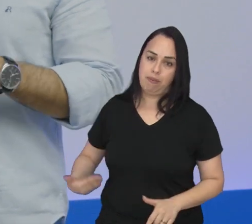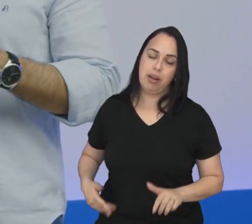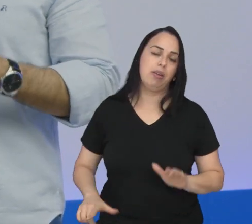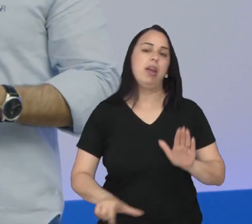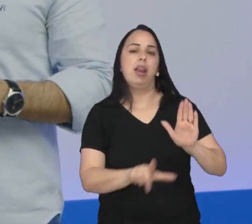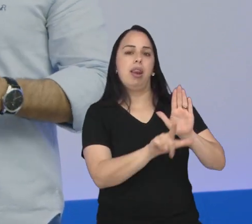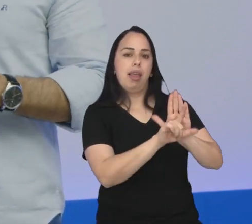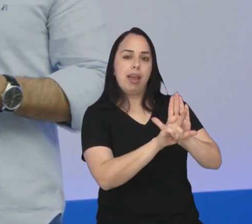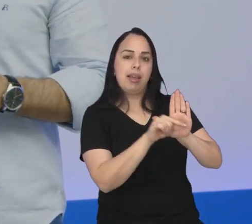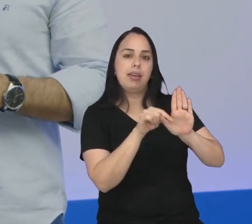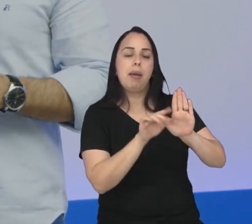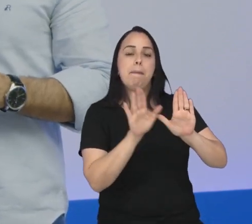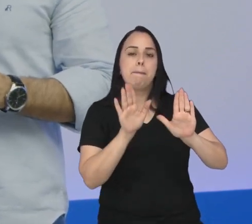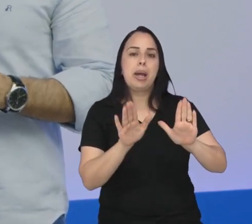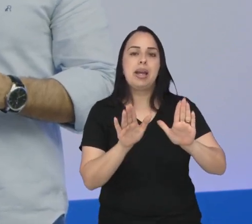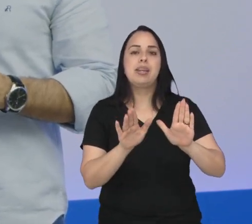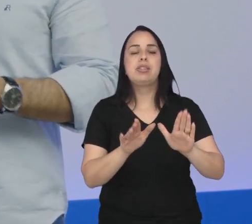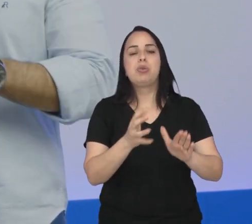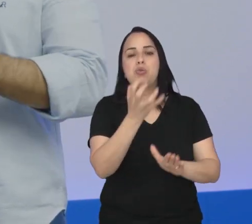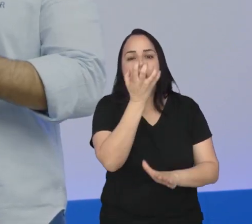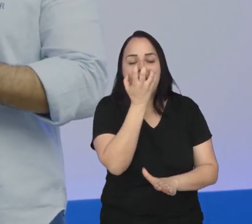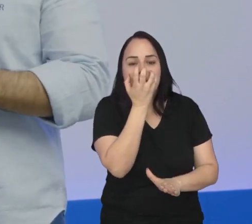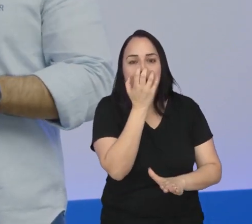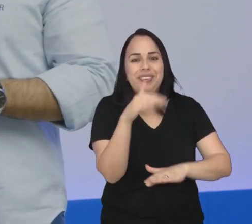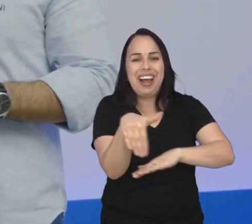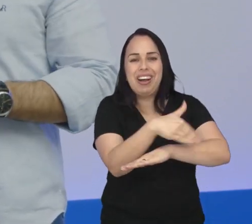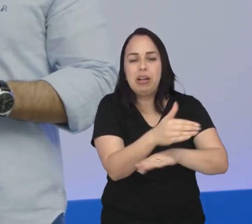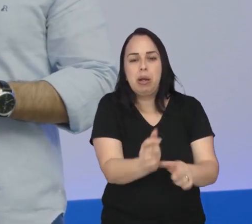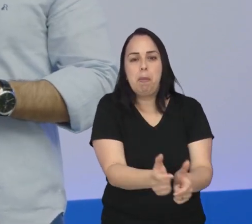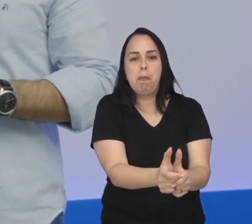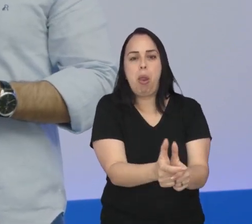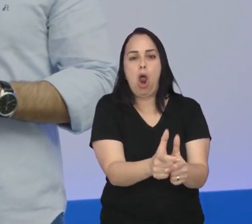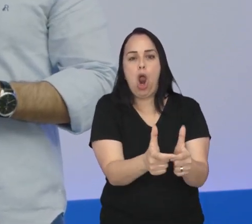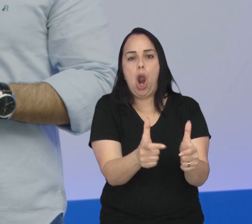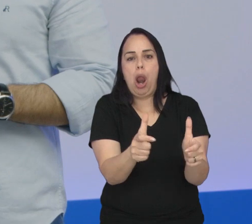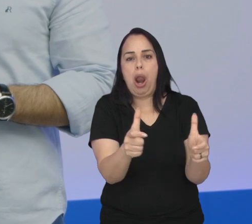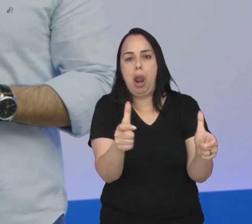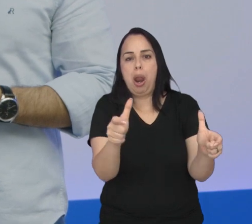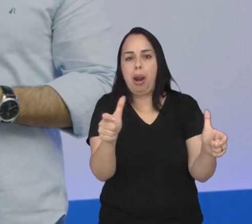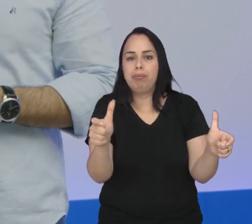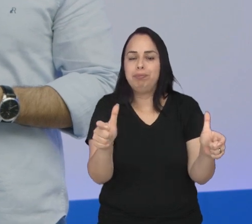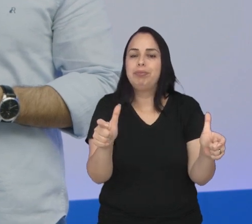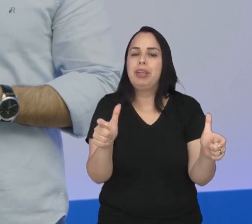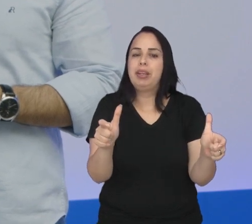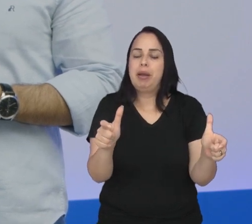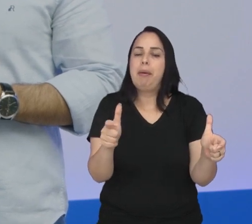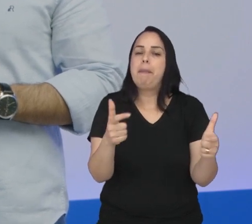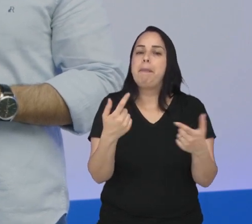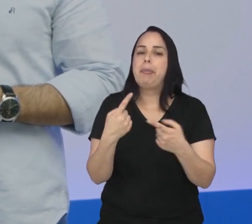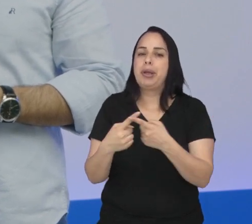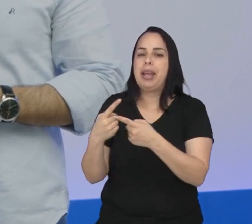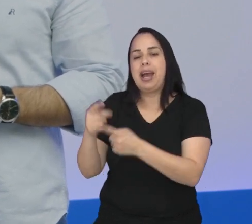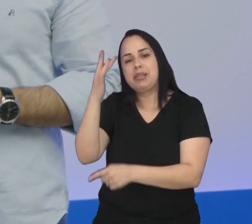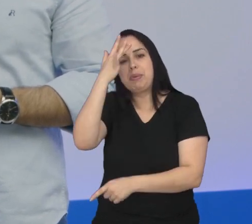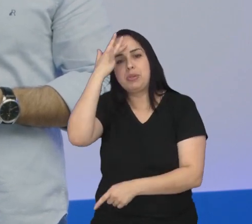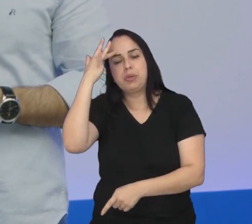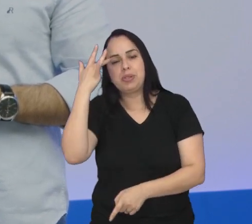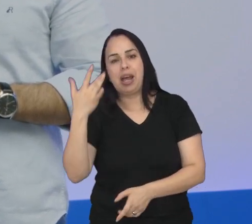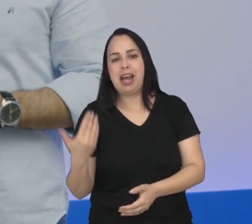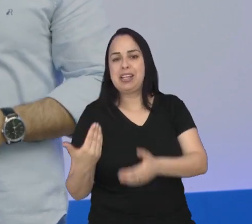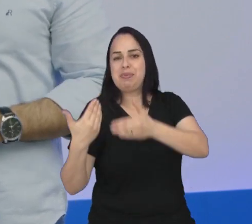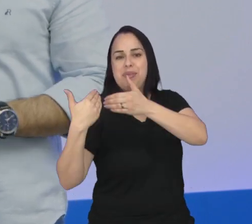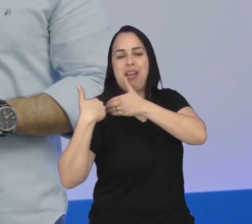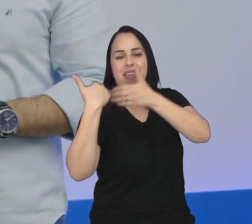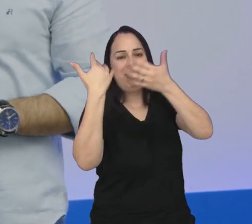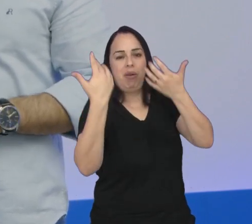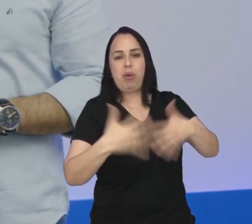públicas e leis, a população de animais nas ruas continua a crescer. E alguns estão nessa situação porque os donos não querem